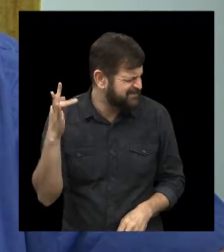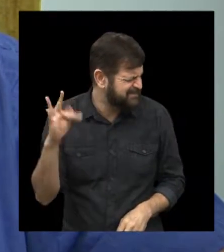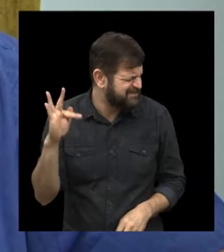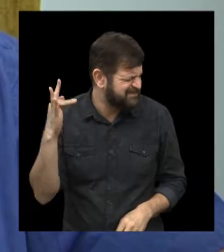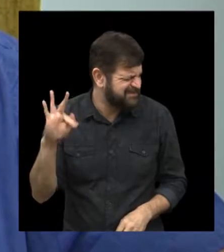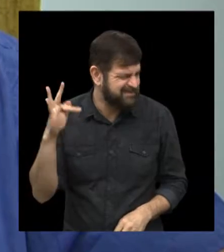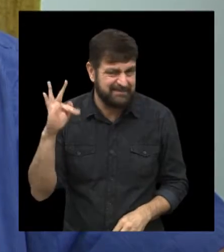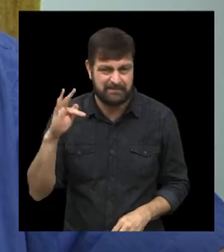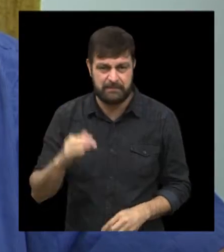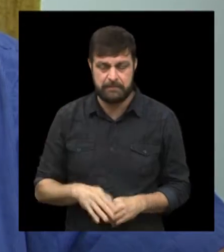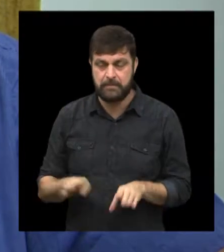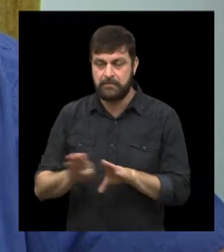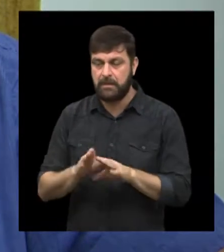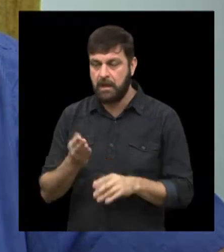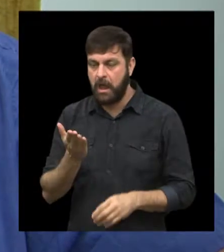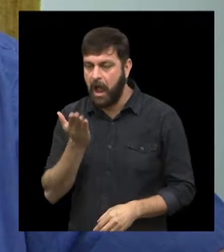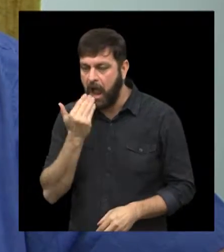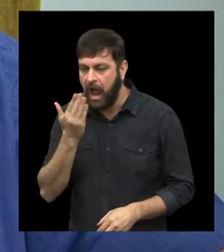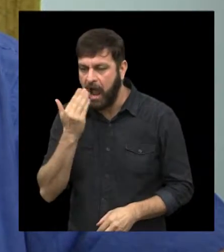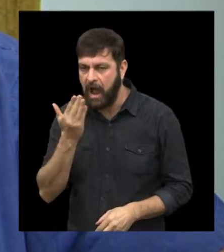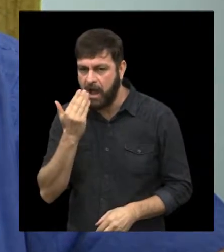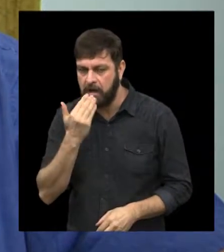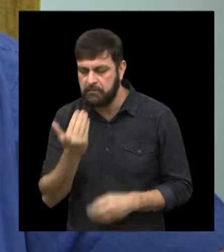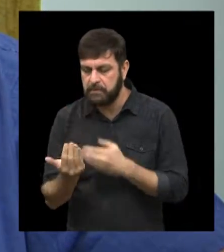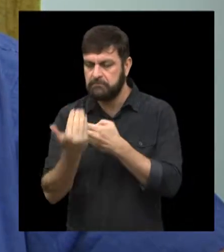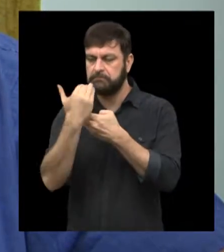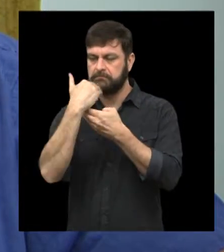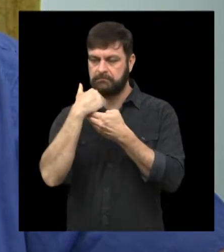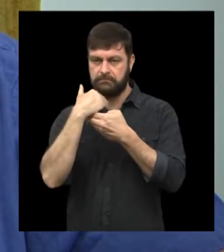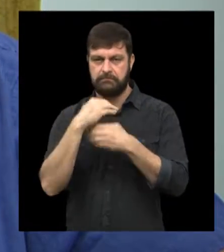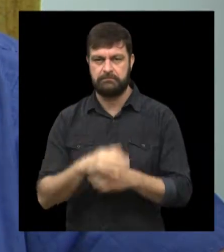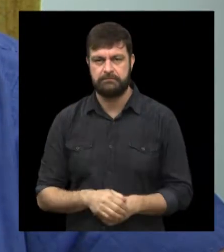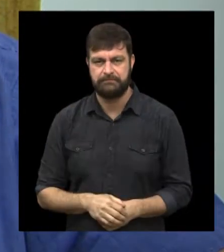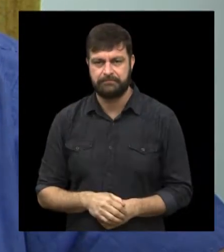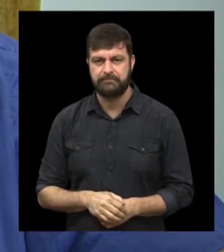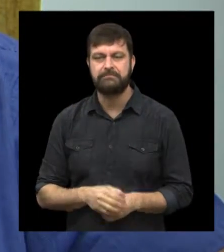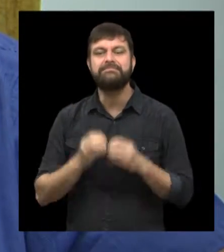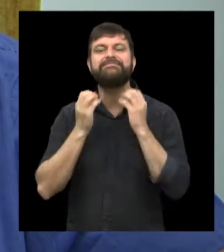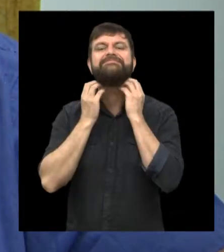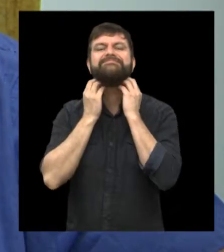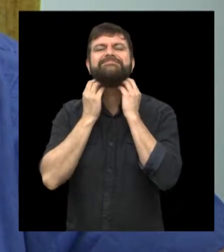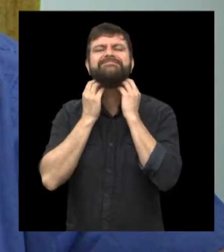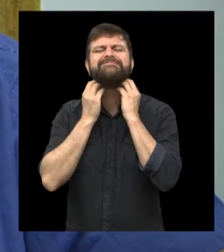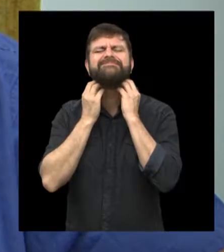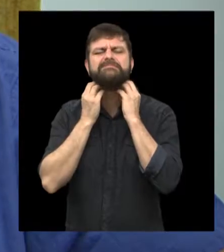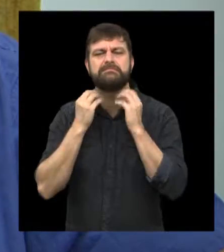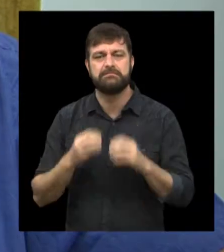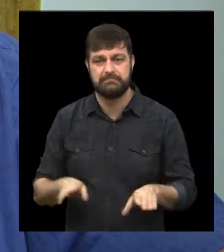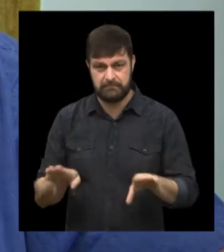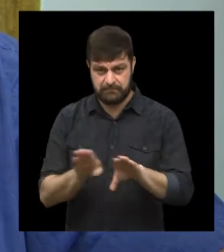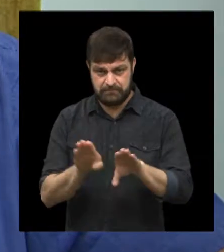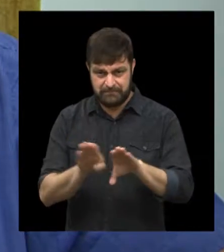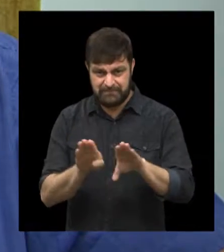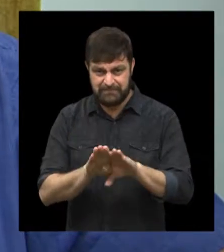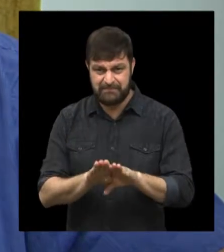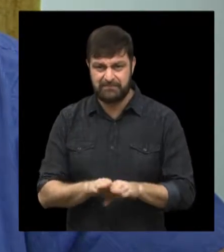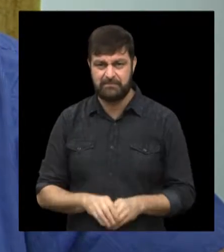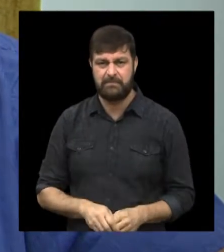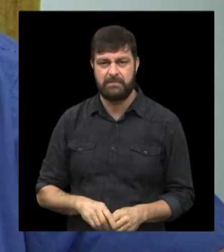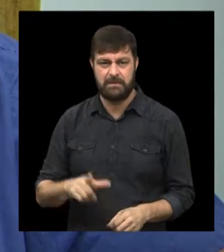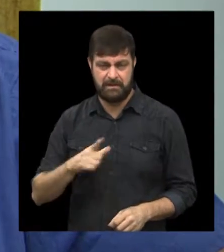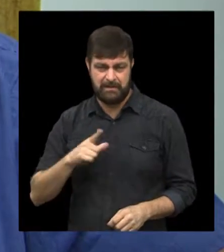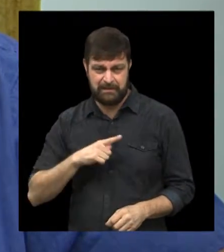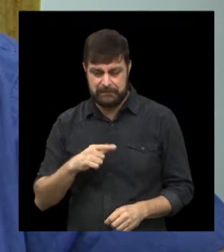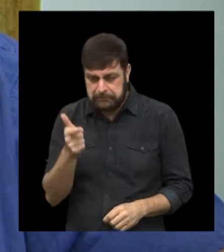ouvido, restos de alimentos em pilares amidalianos, e o